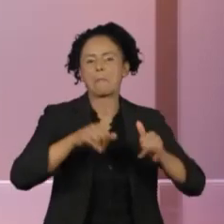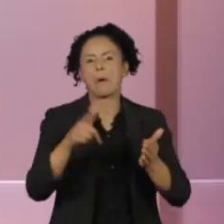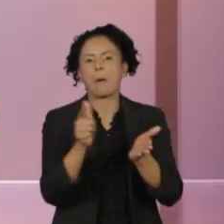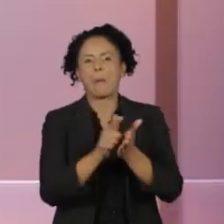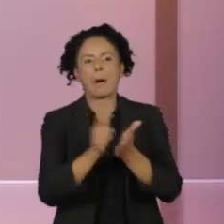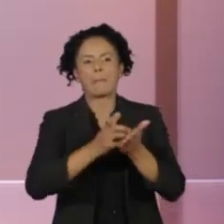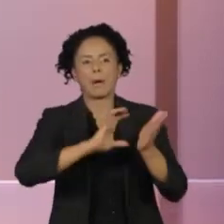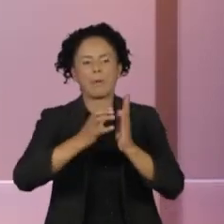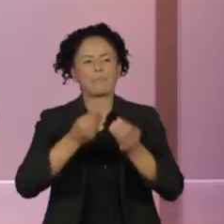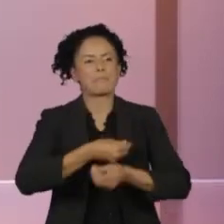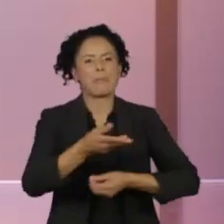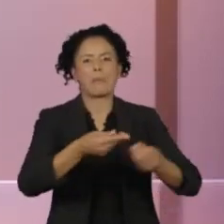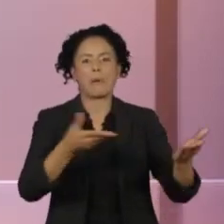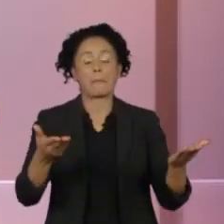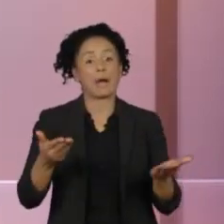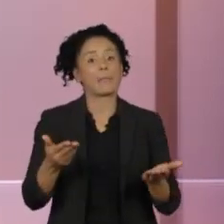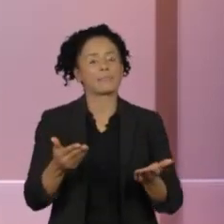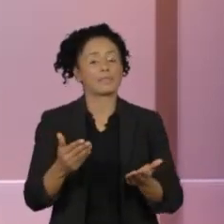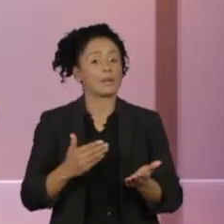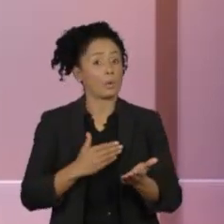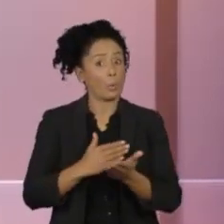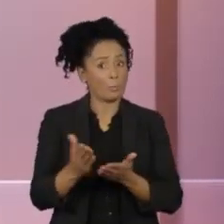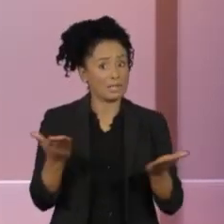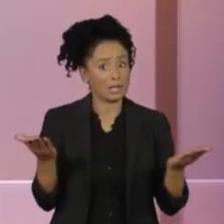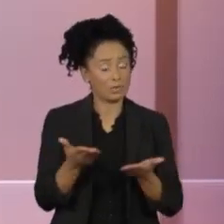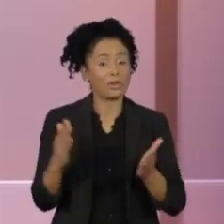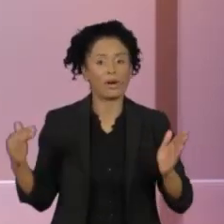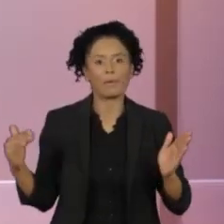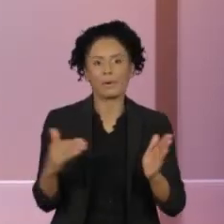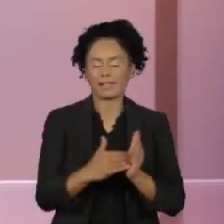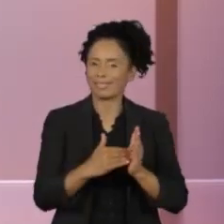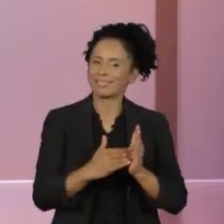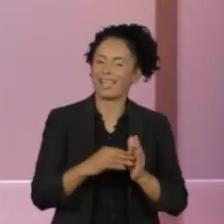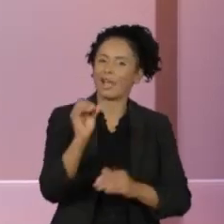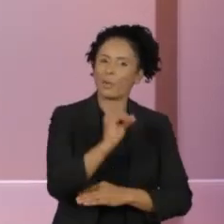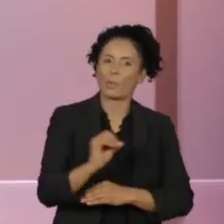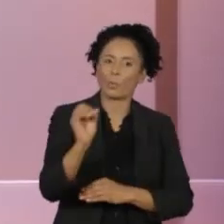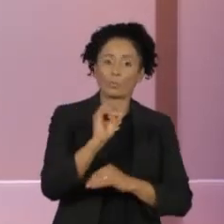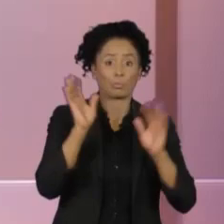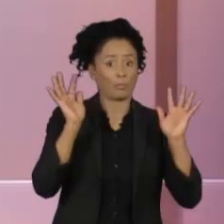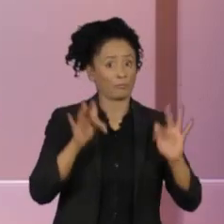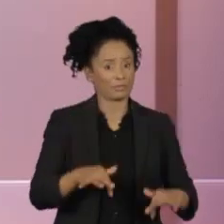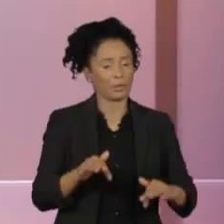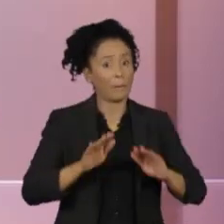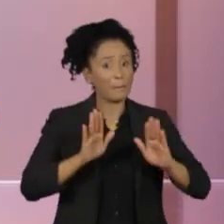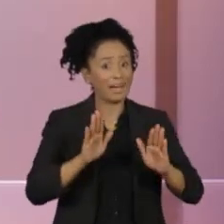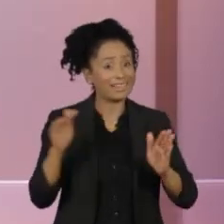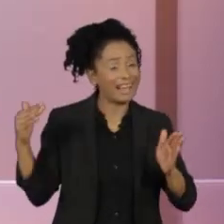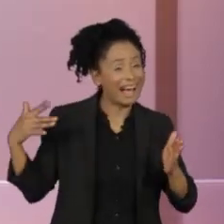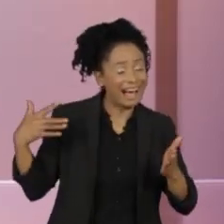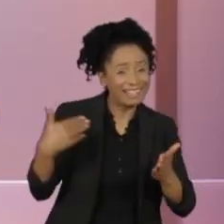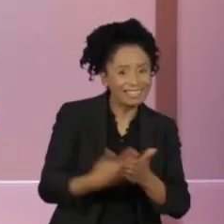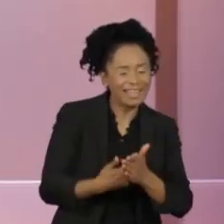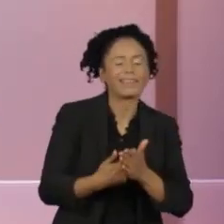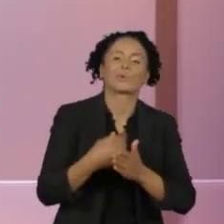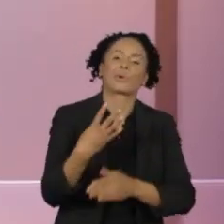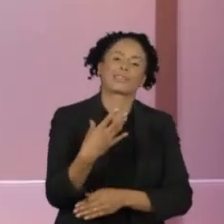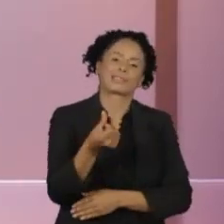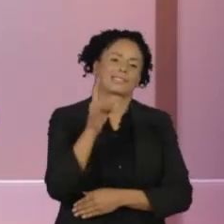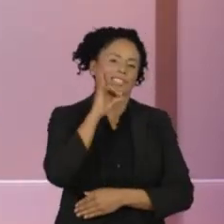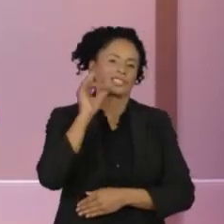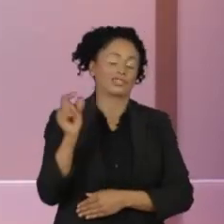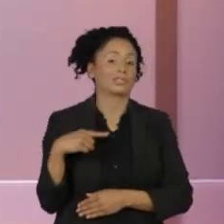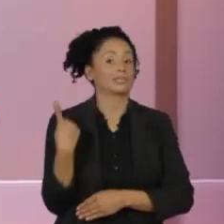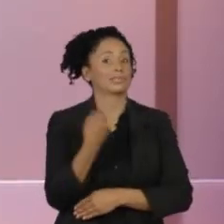se encerram no dia 1º de outubro, que é a véspera do primeiro turno. Até lá serão 46 dias e nós vamos